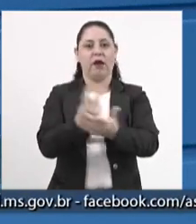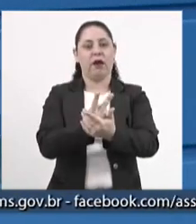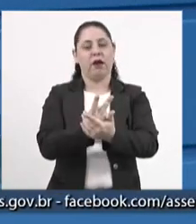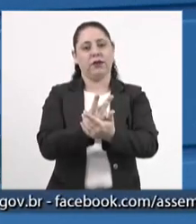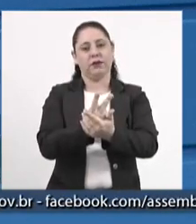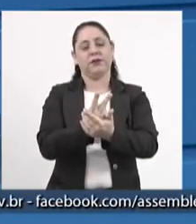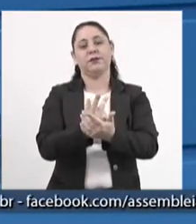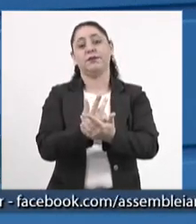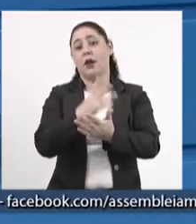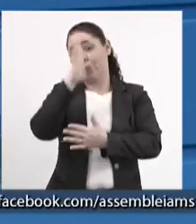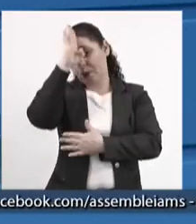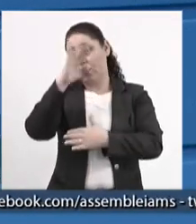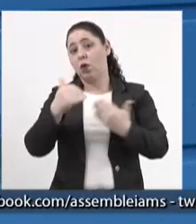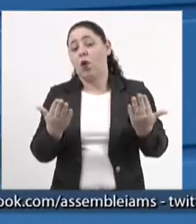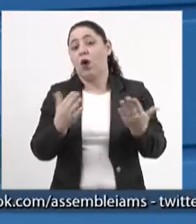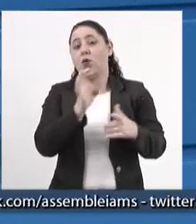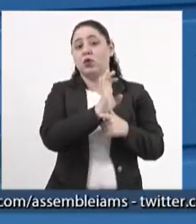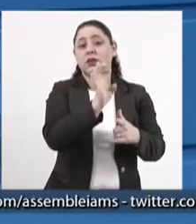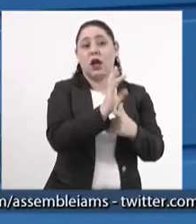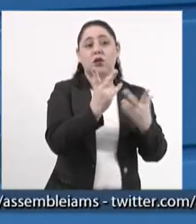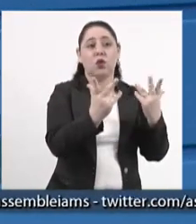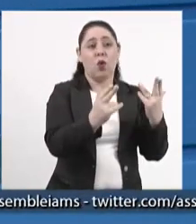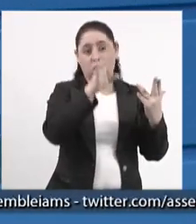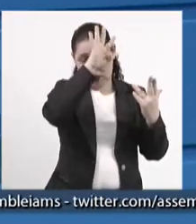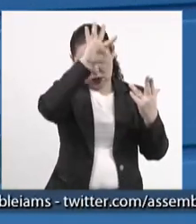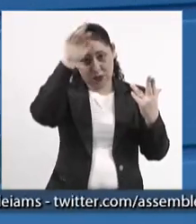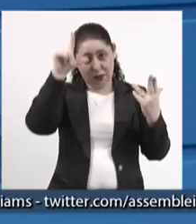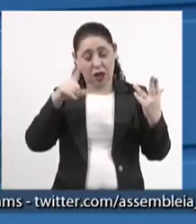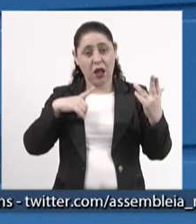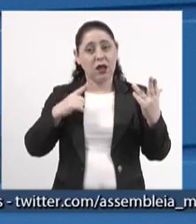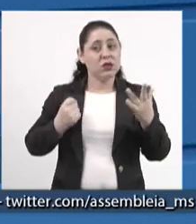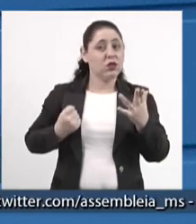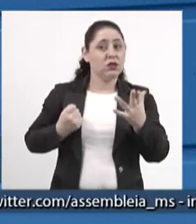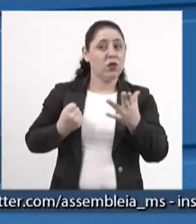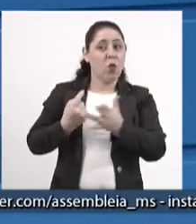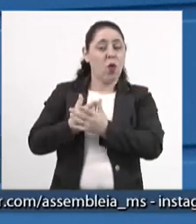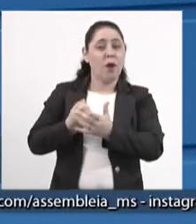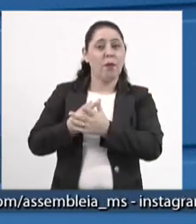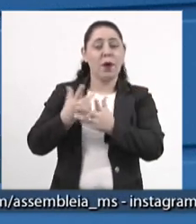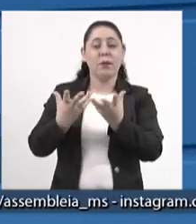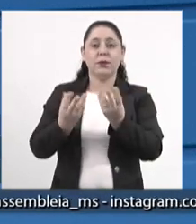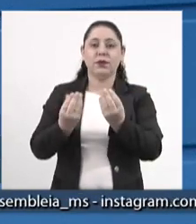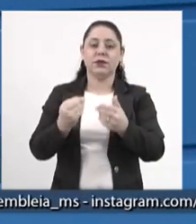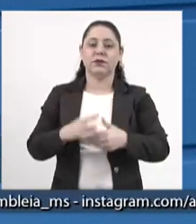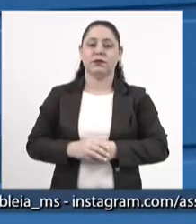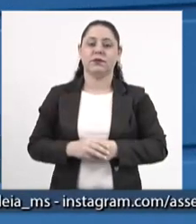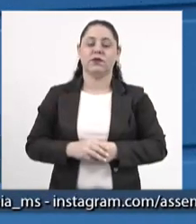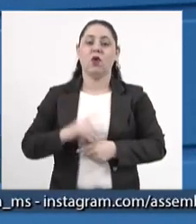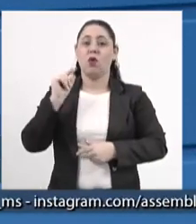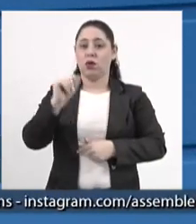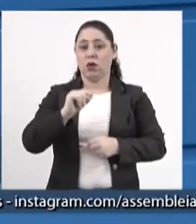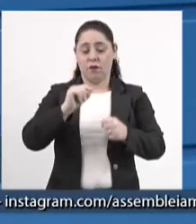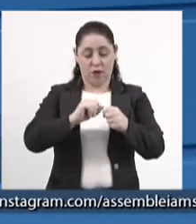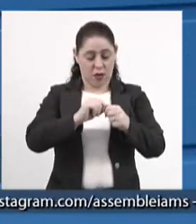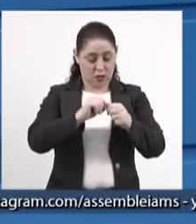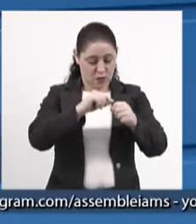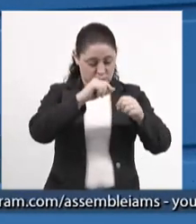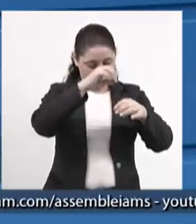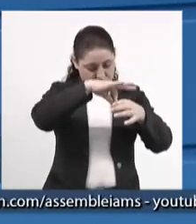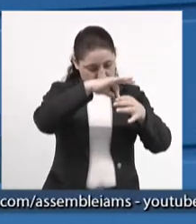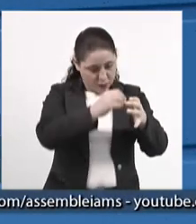principalmente, para os Estados como o nosso, que são Estados consumidores. Aquilo que é produzido aqui,